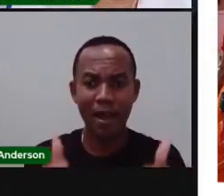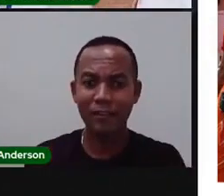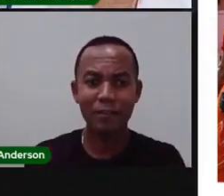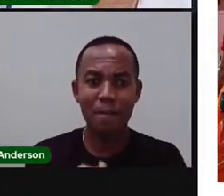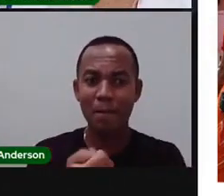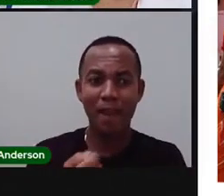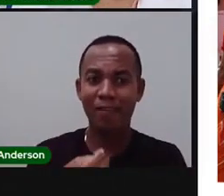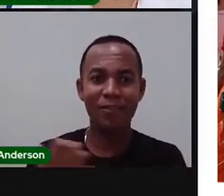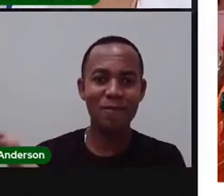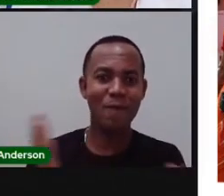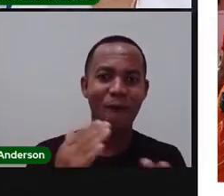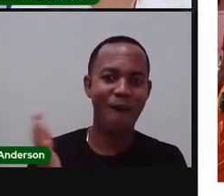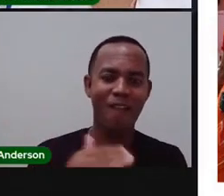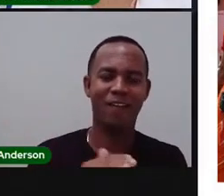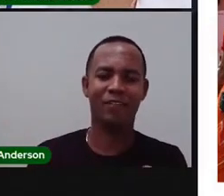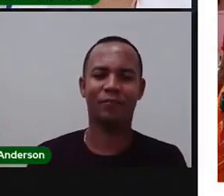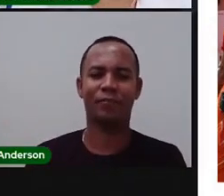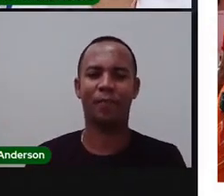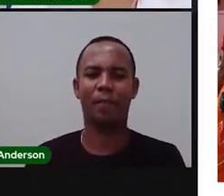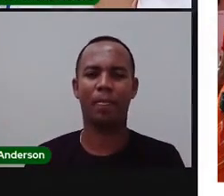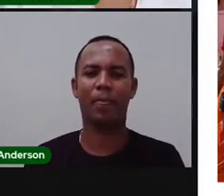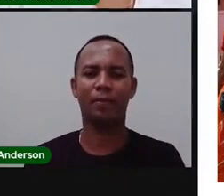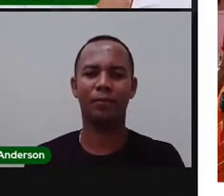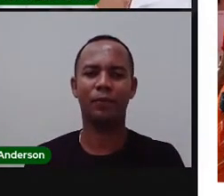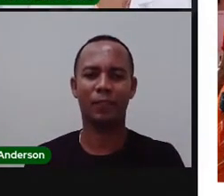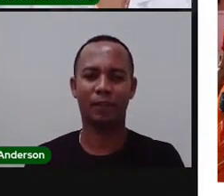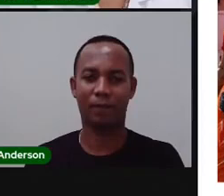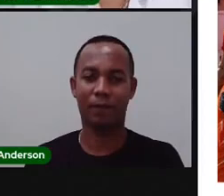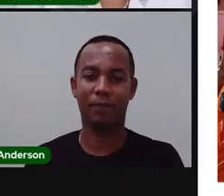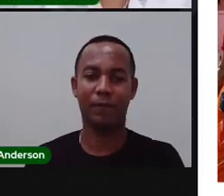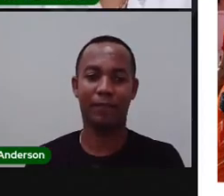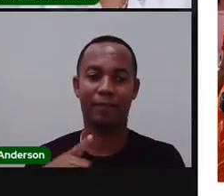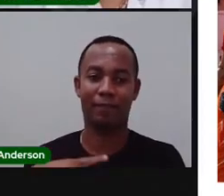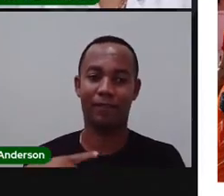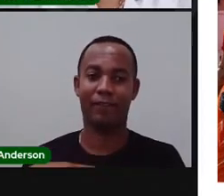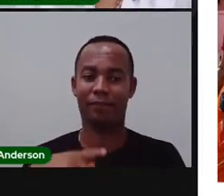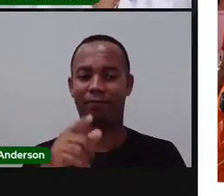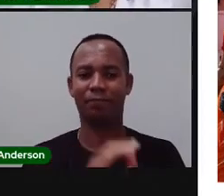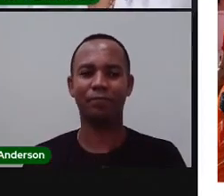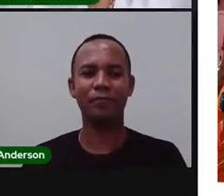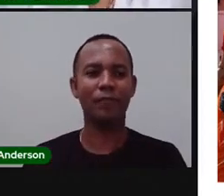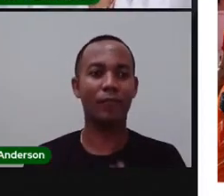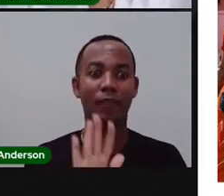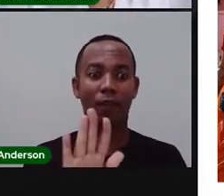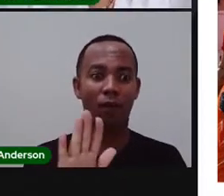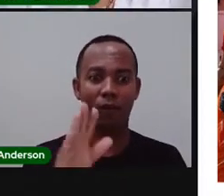mim. Vamos ao nosso próximo patrimônio. Vocês vão se inscrever aqui embaixo.